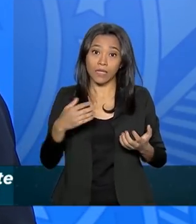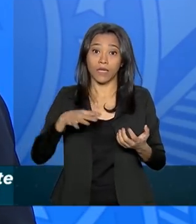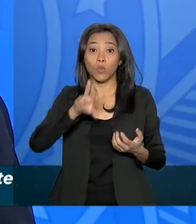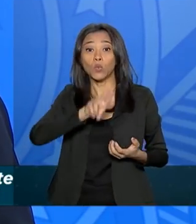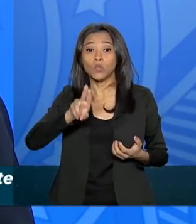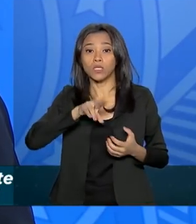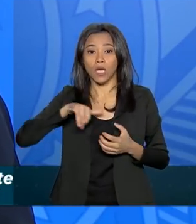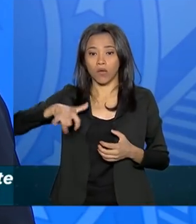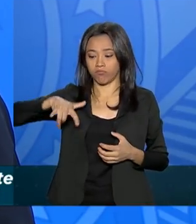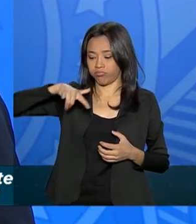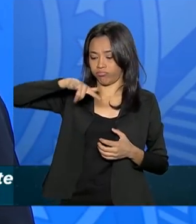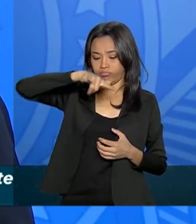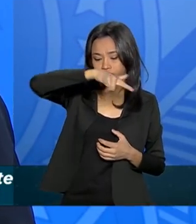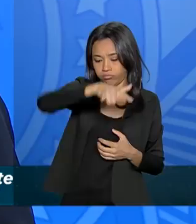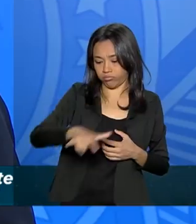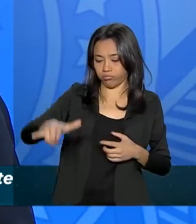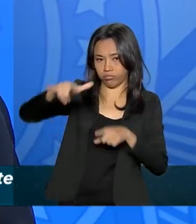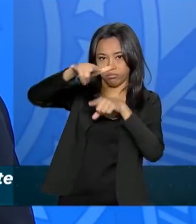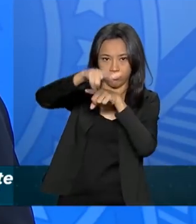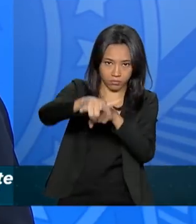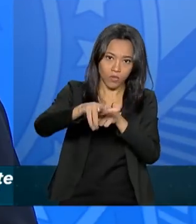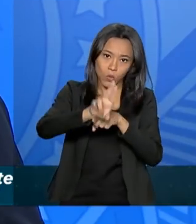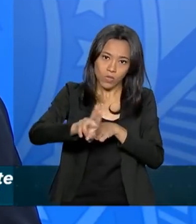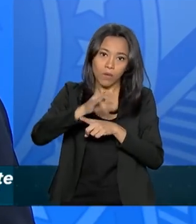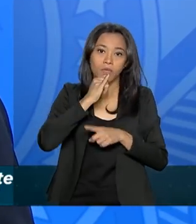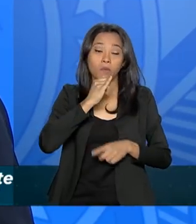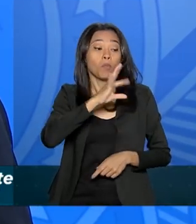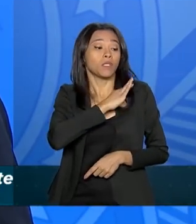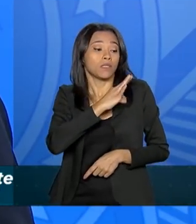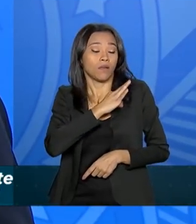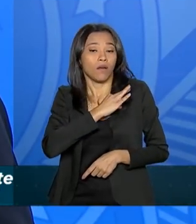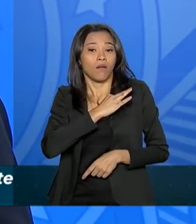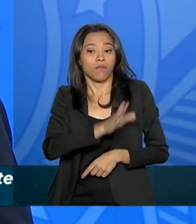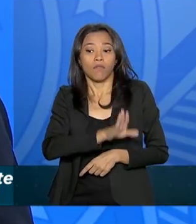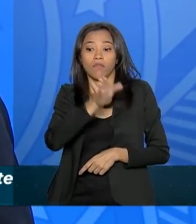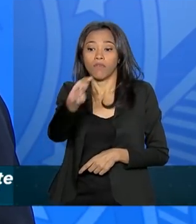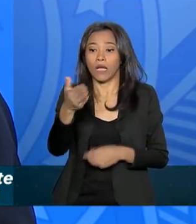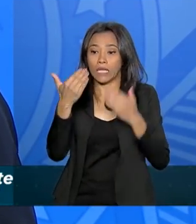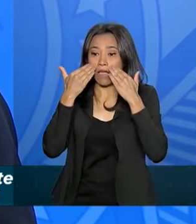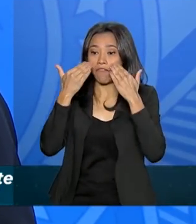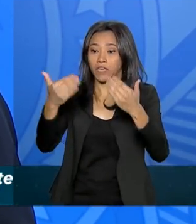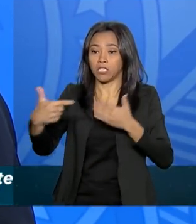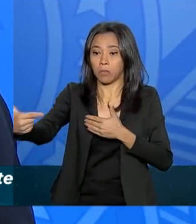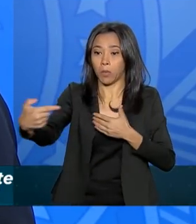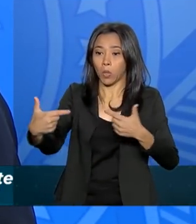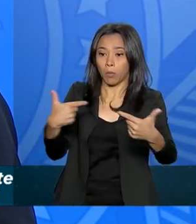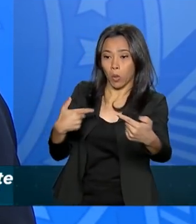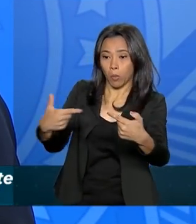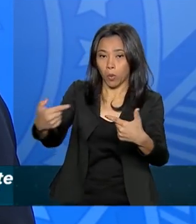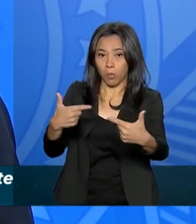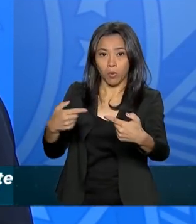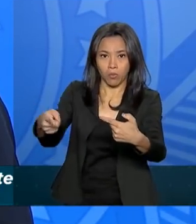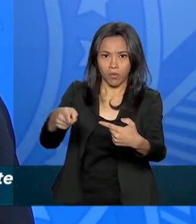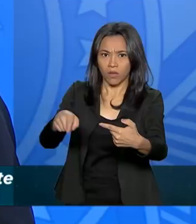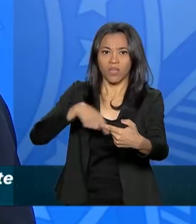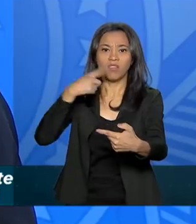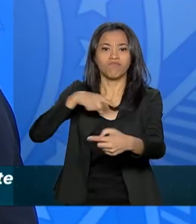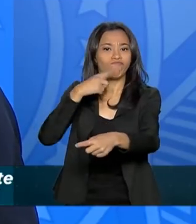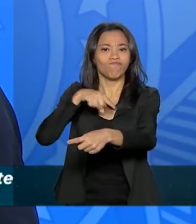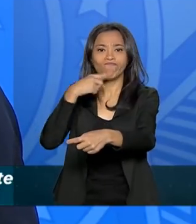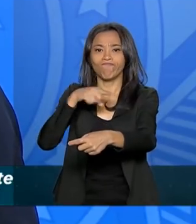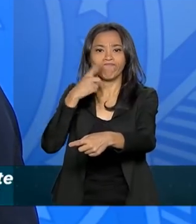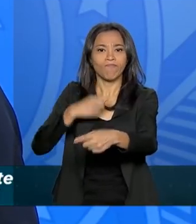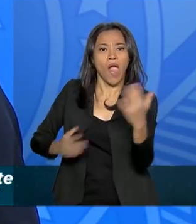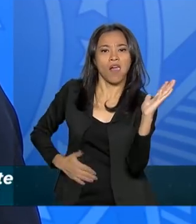Eu não quero que o nosso policial, por exemplo, numa operação, esteja na frente da linha de tiro, com marginais que não têm recuperação.